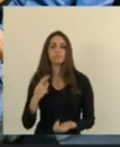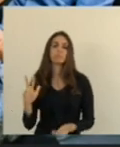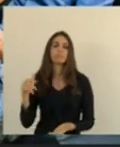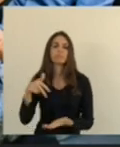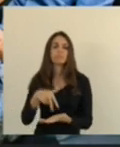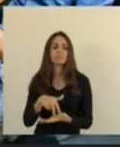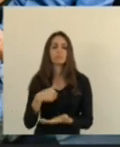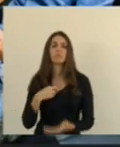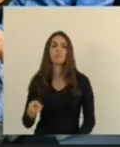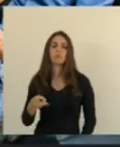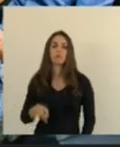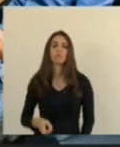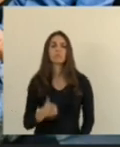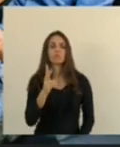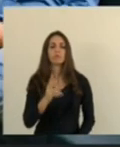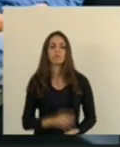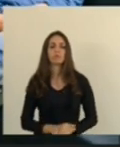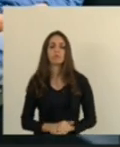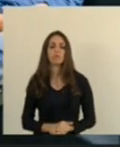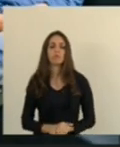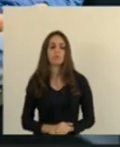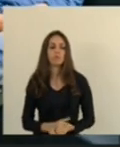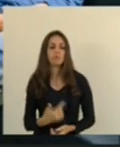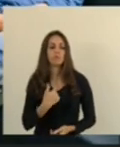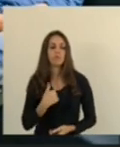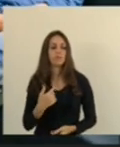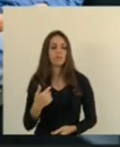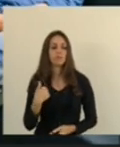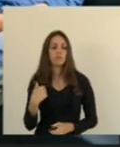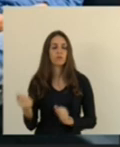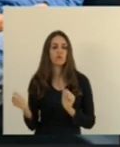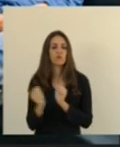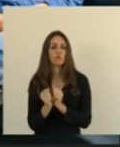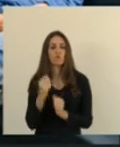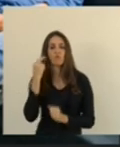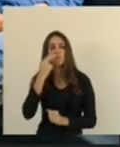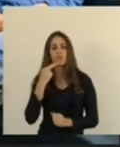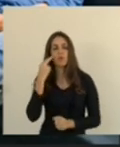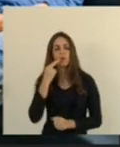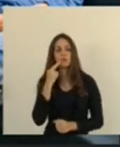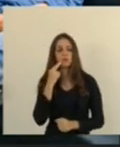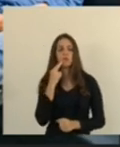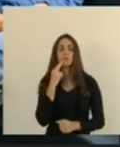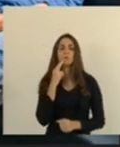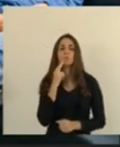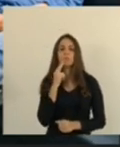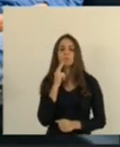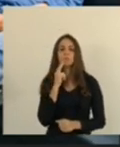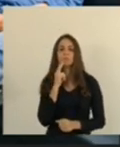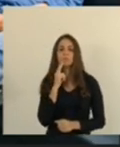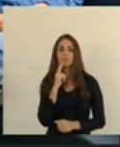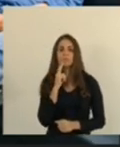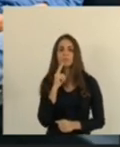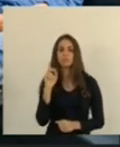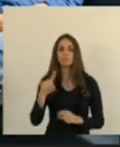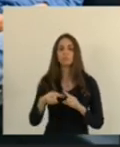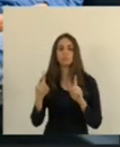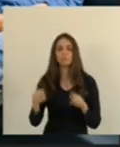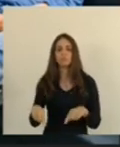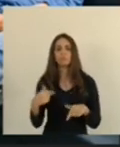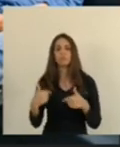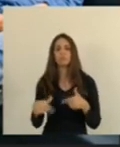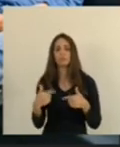e vou continuar fazendo. Estiveram comigo o vereador Edmar Opreto, servidor do município,